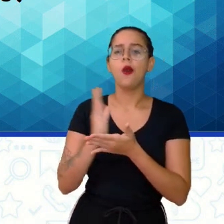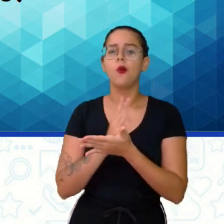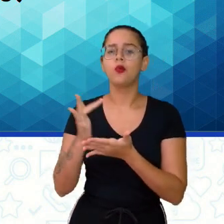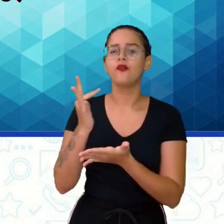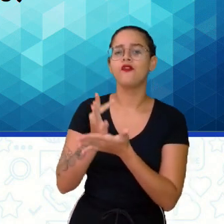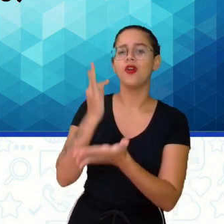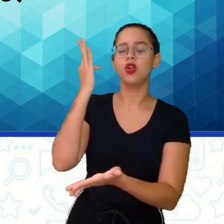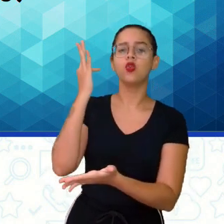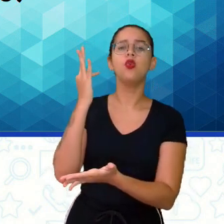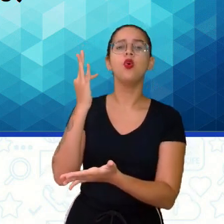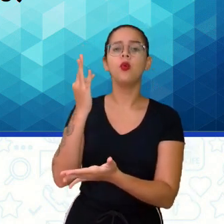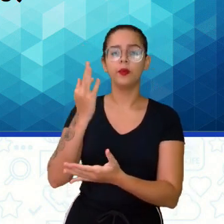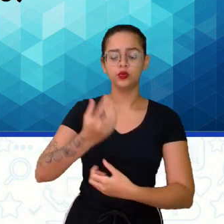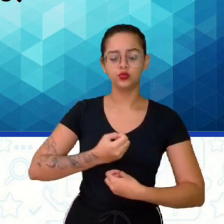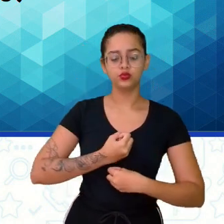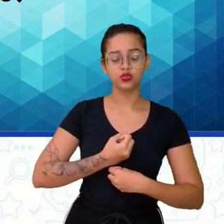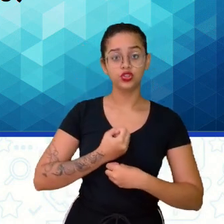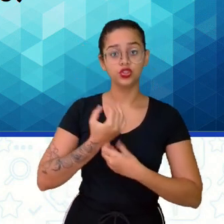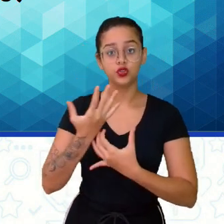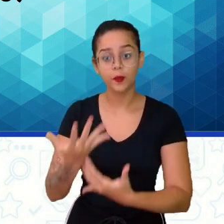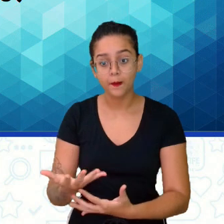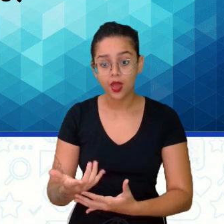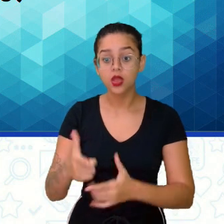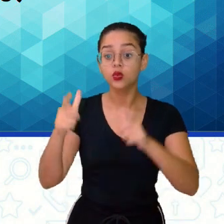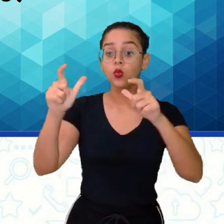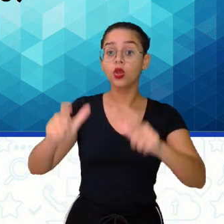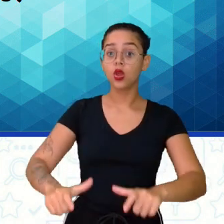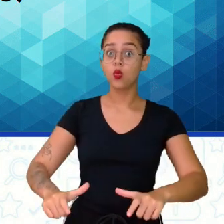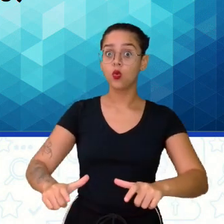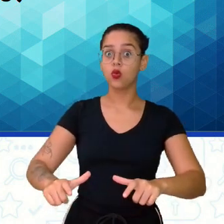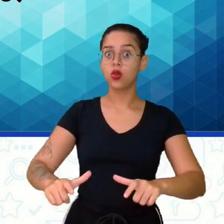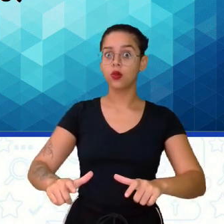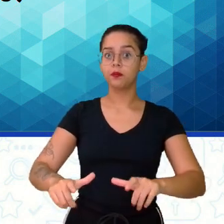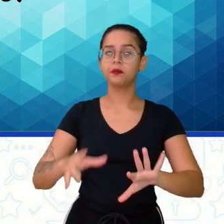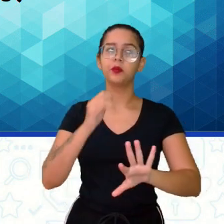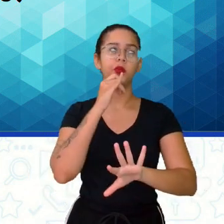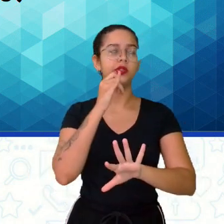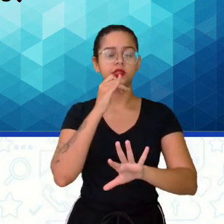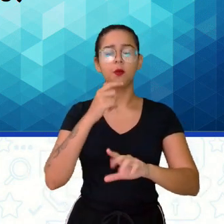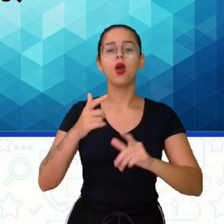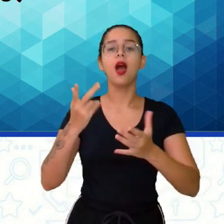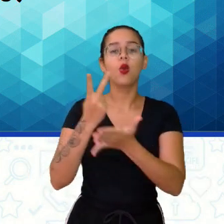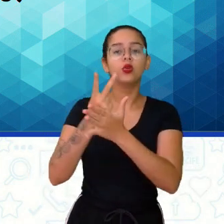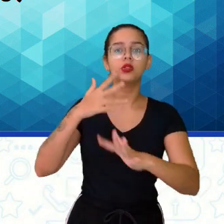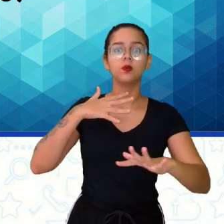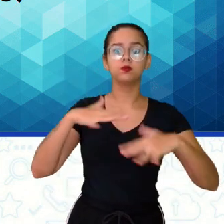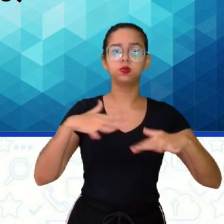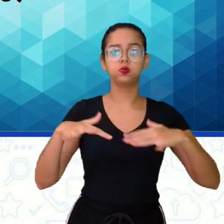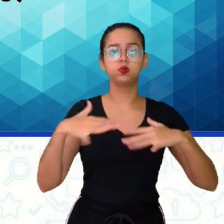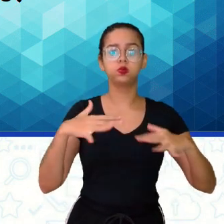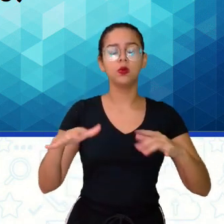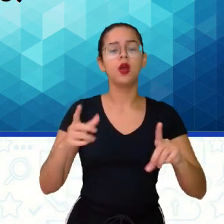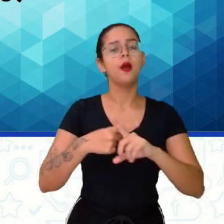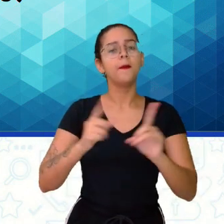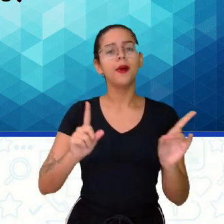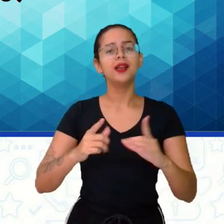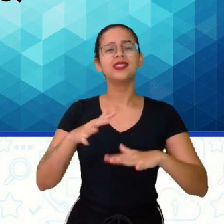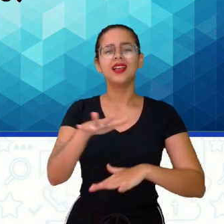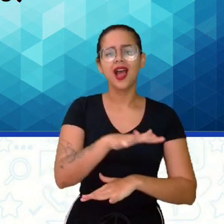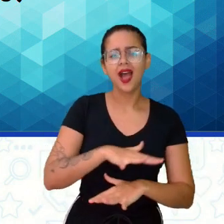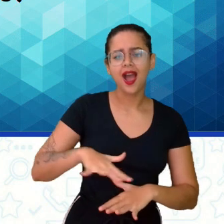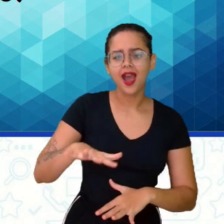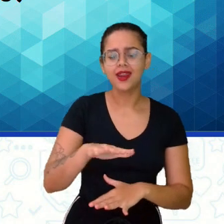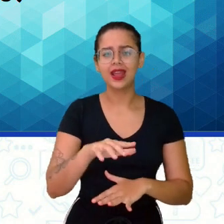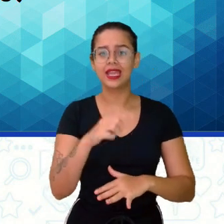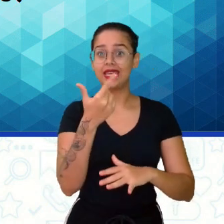se expressam daquela forma naquele espaço. Ou seja, aconteceu o terremoto. Tá, mas é uma área de